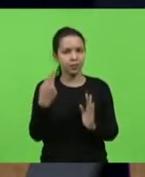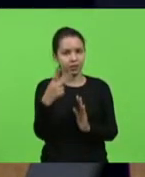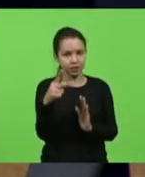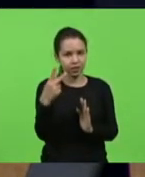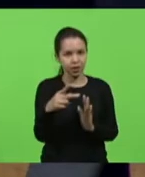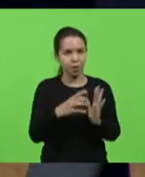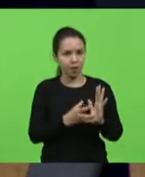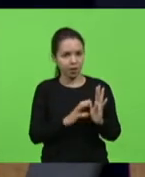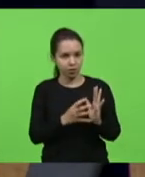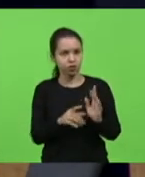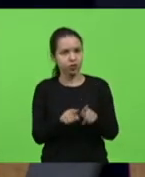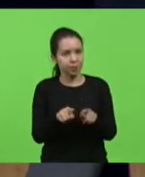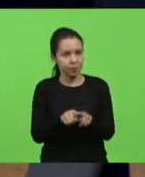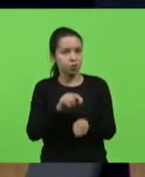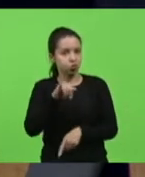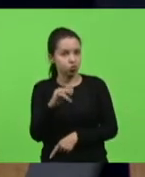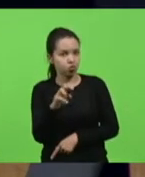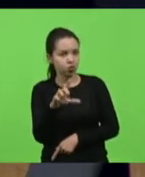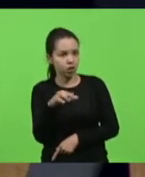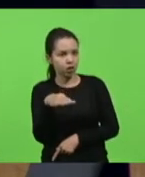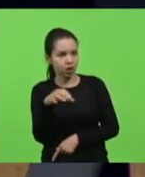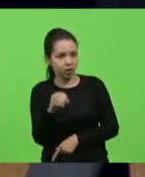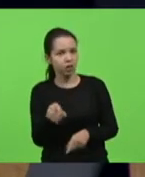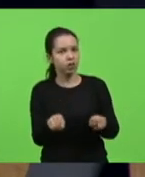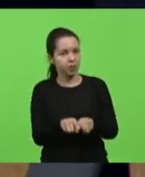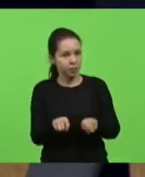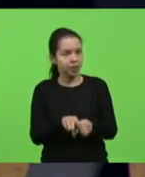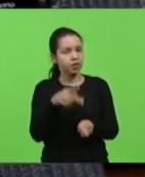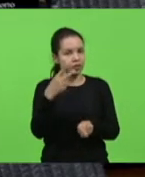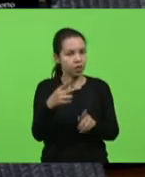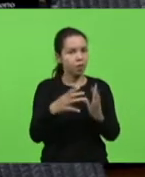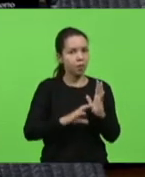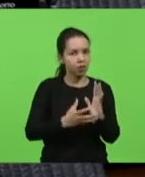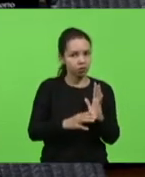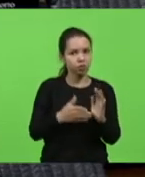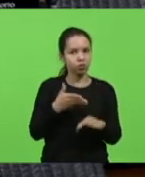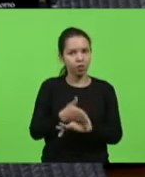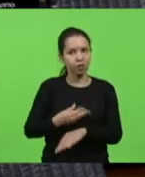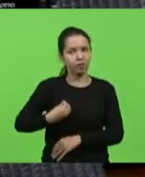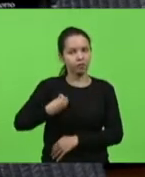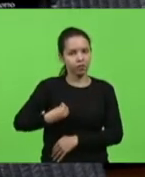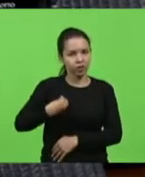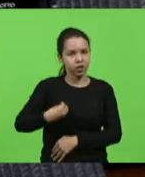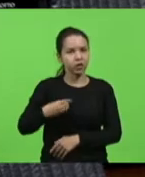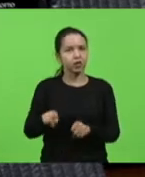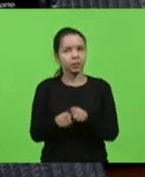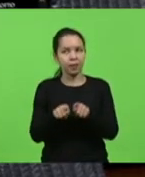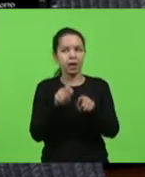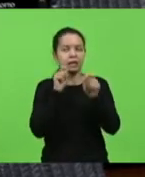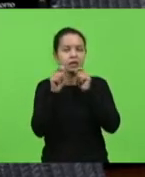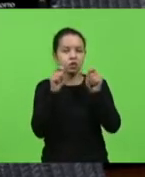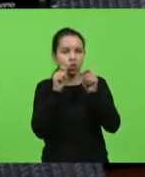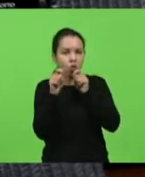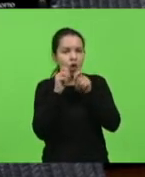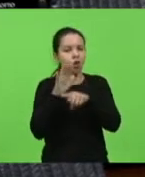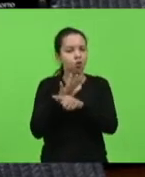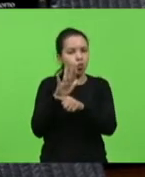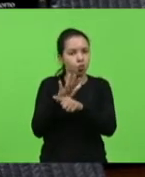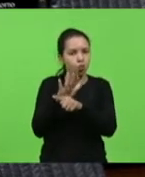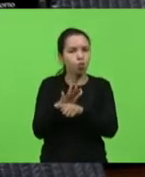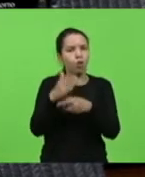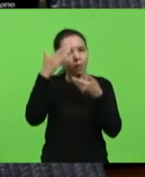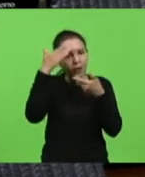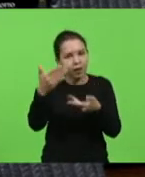presidente? O Juliano também, que é do seu partido, que estão aqui, mais assessora Vânia, agradecer a eles por estarem conosco. Obrigado, presidente.